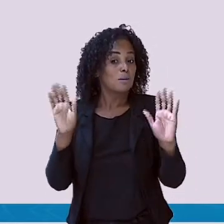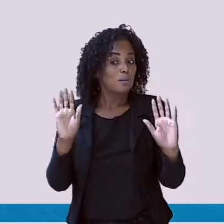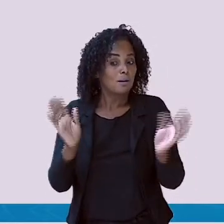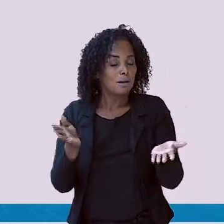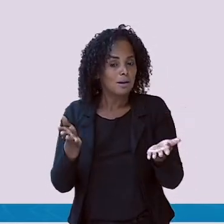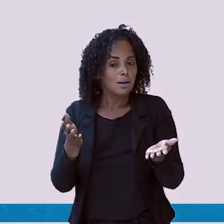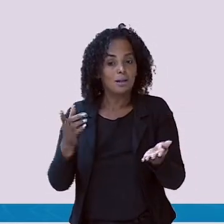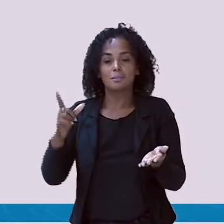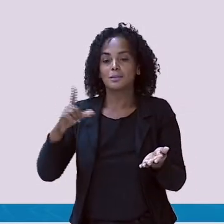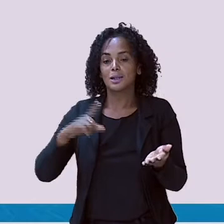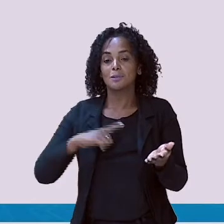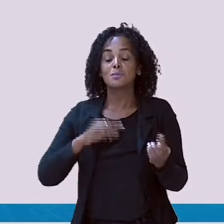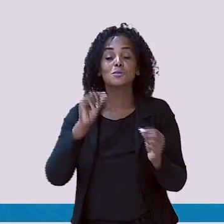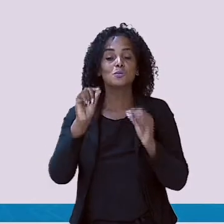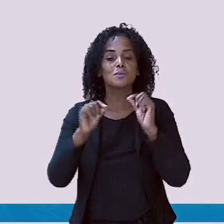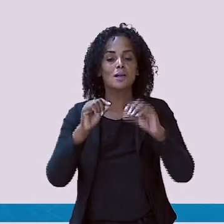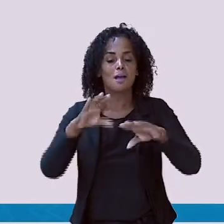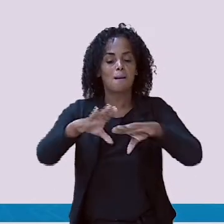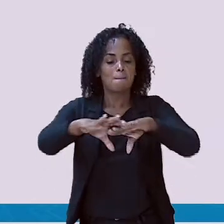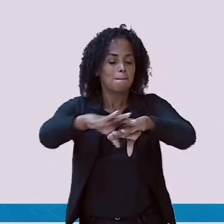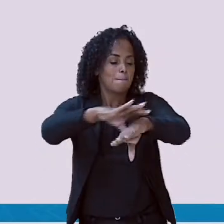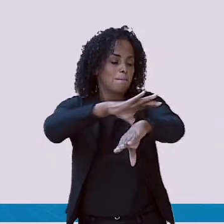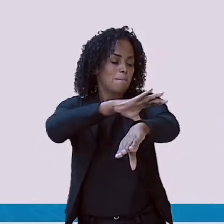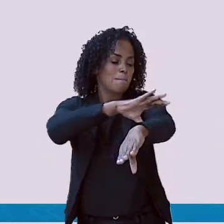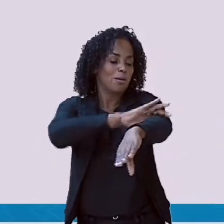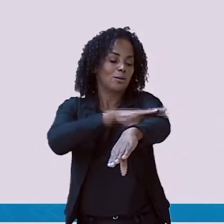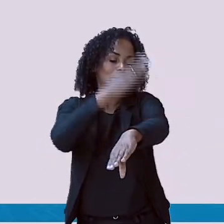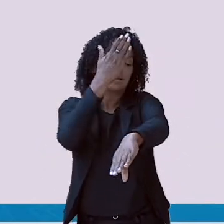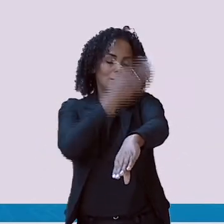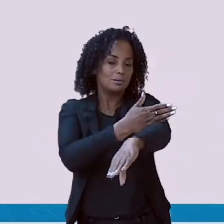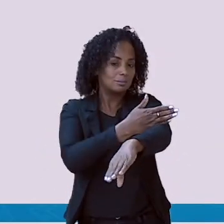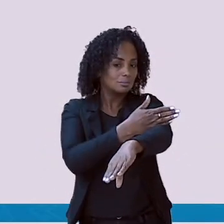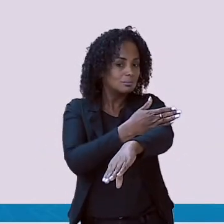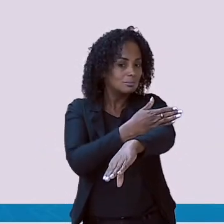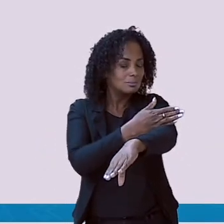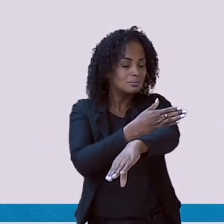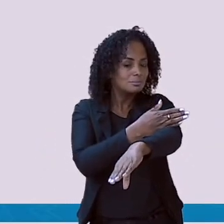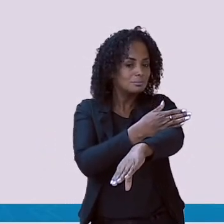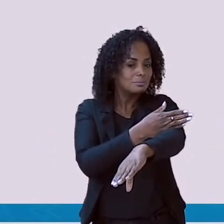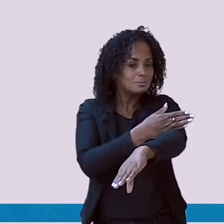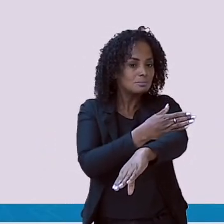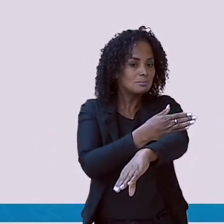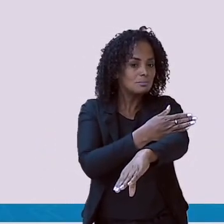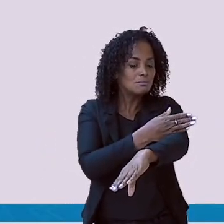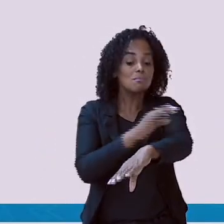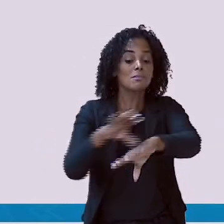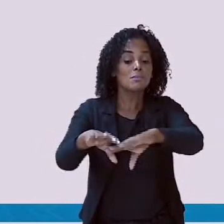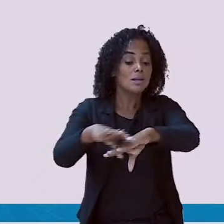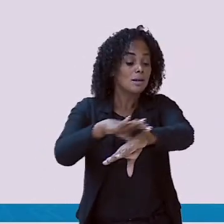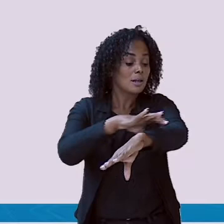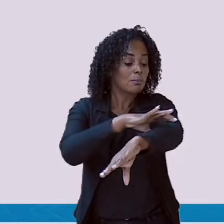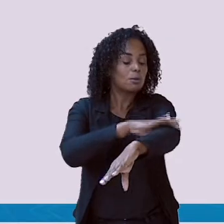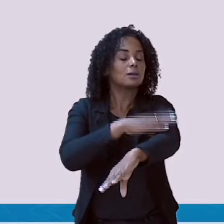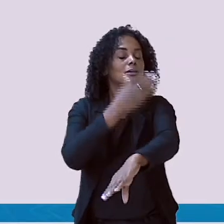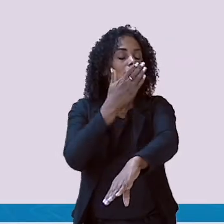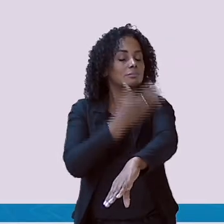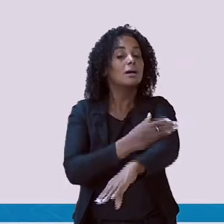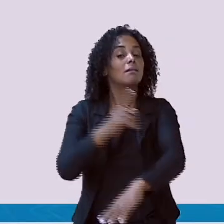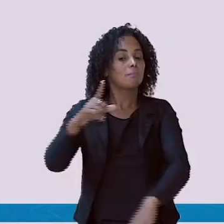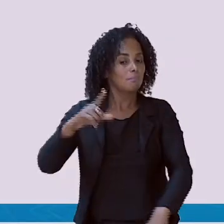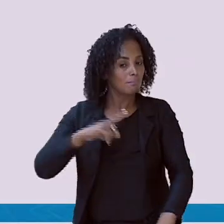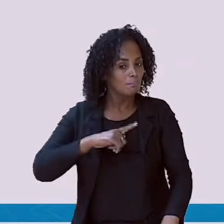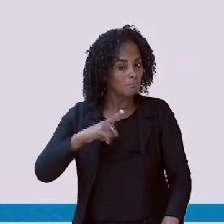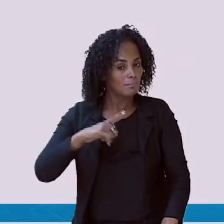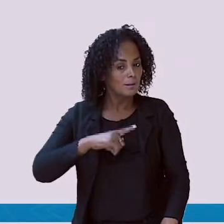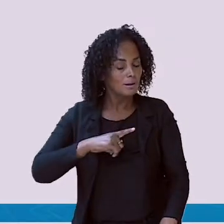bota. Na palavra bota, a letra T também está no final, na